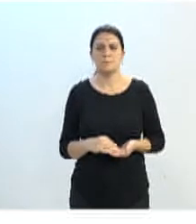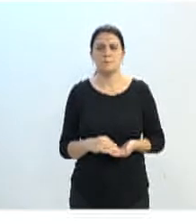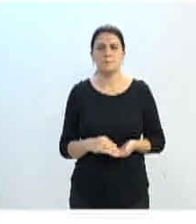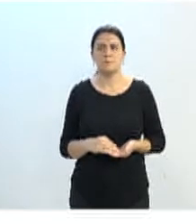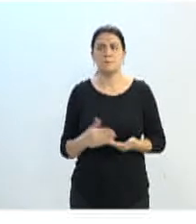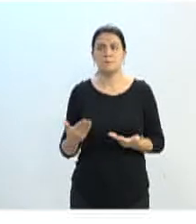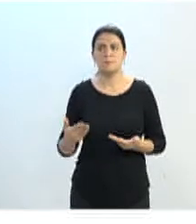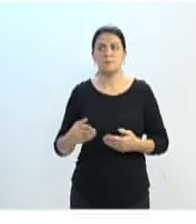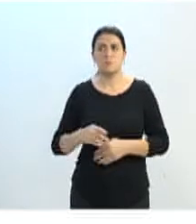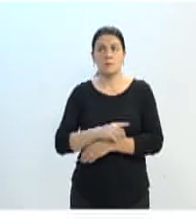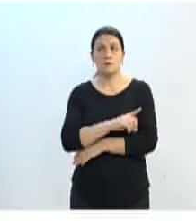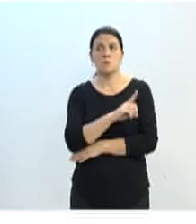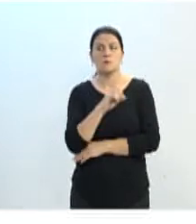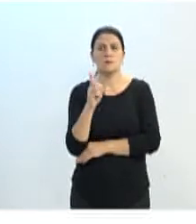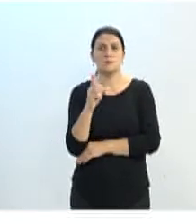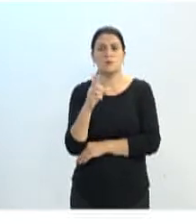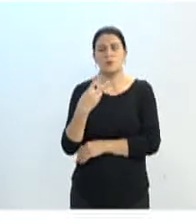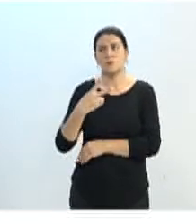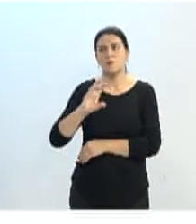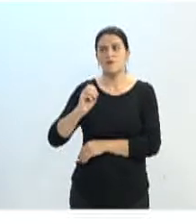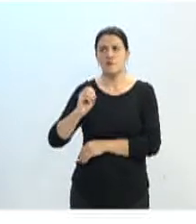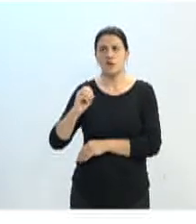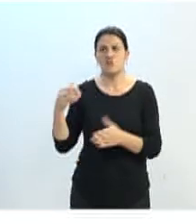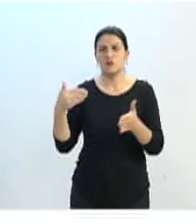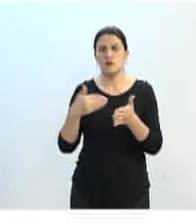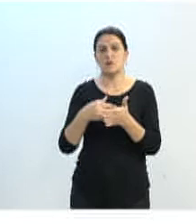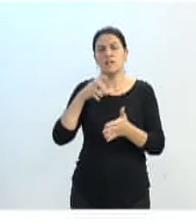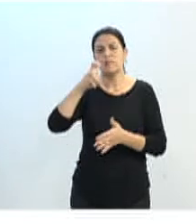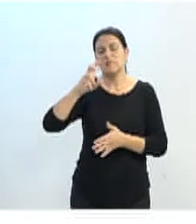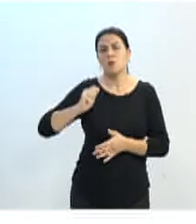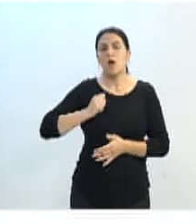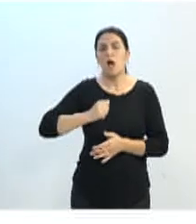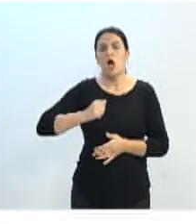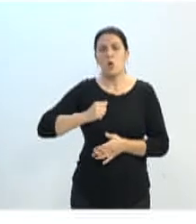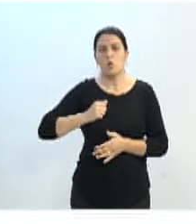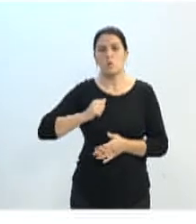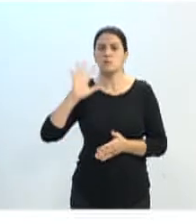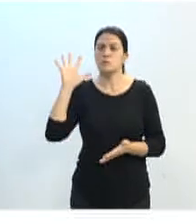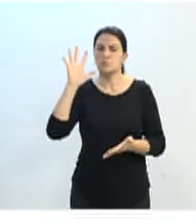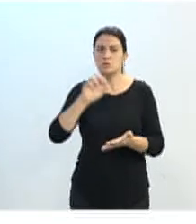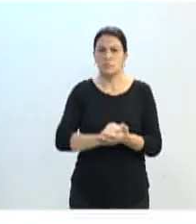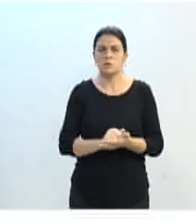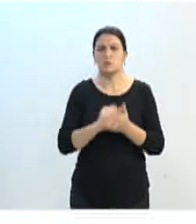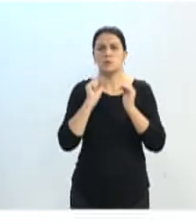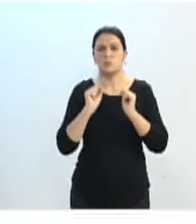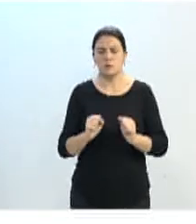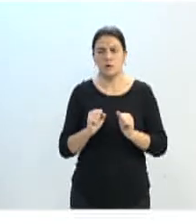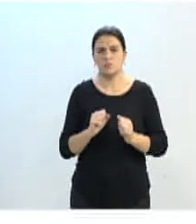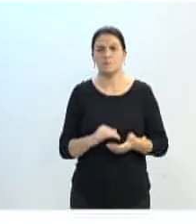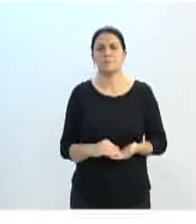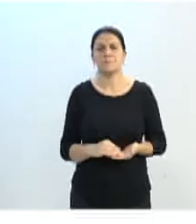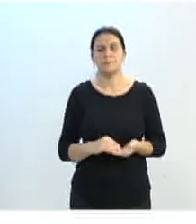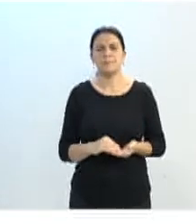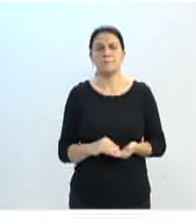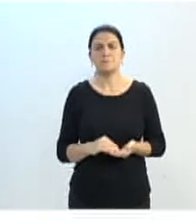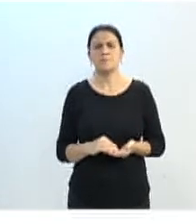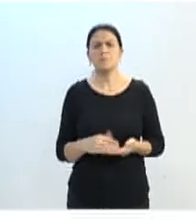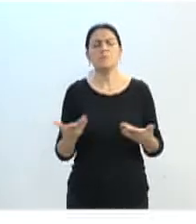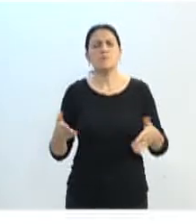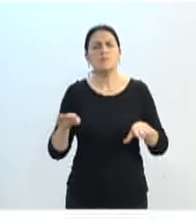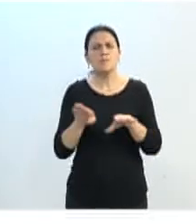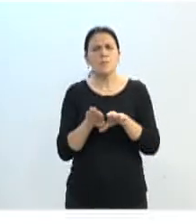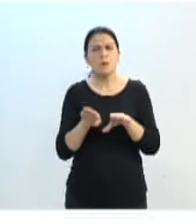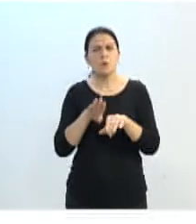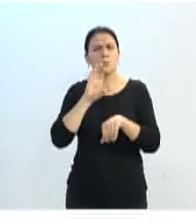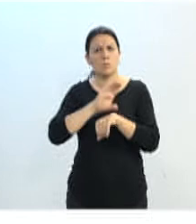do dia 20, já abriu dia 20, até o dia 5 de agosto. Então, as inscrições estão abertas. Além desses cursos aqui em Blumenau,